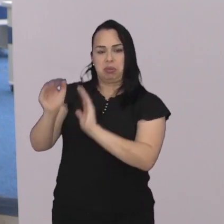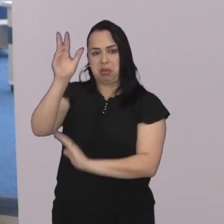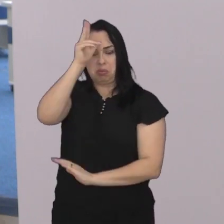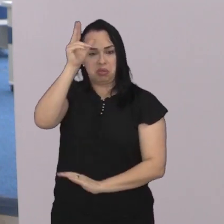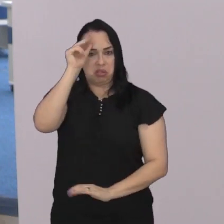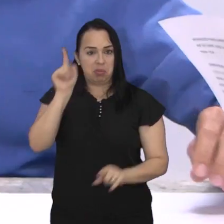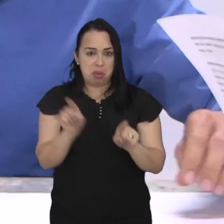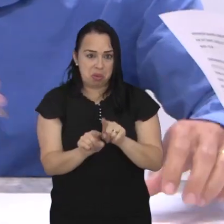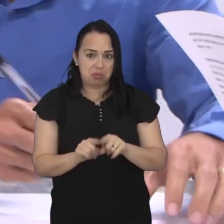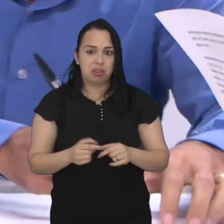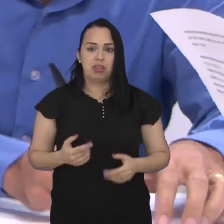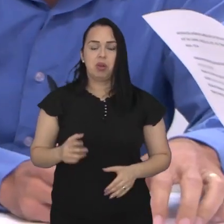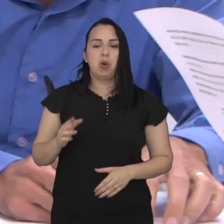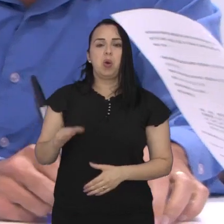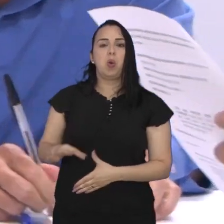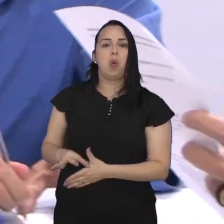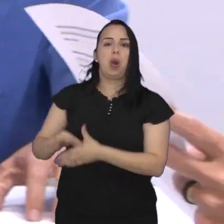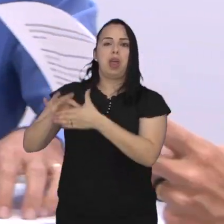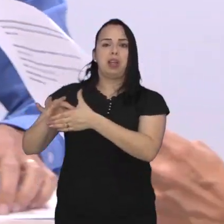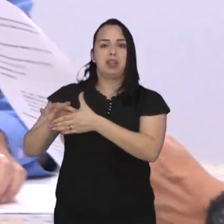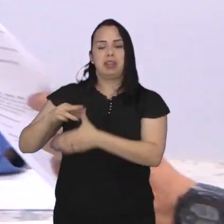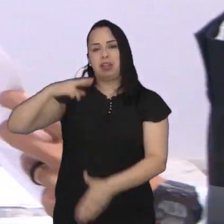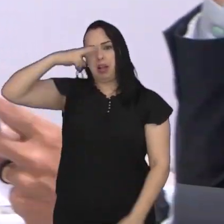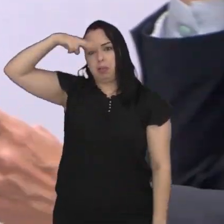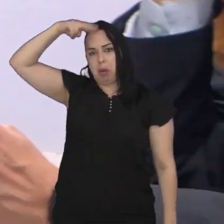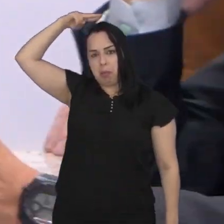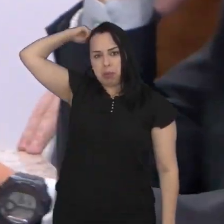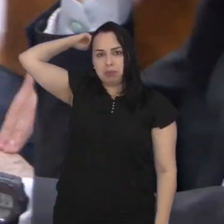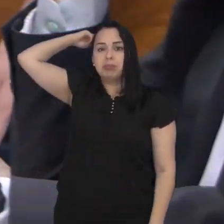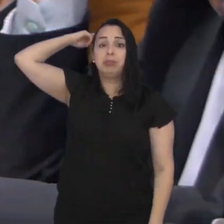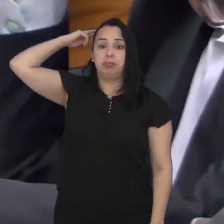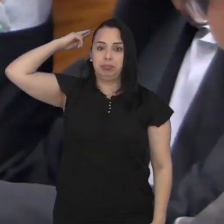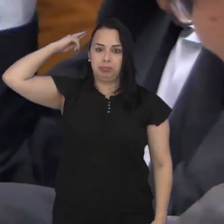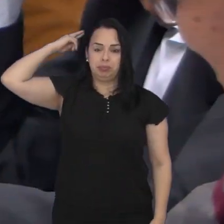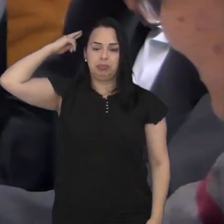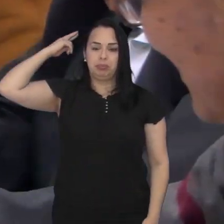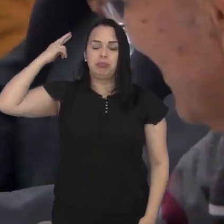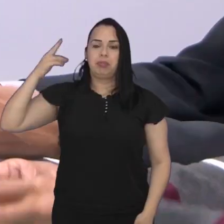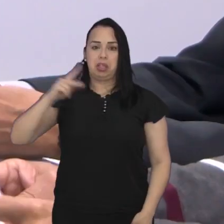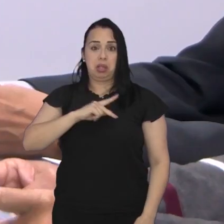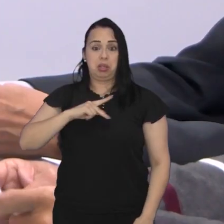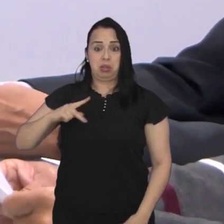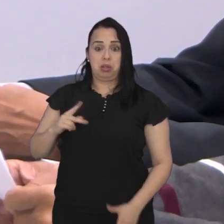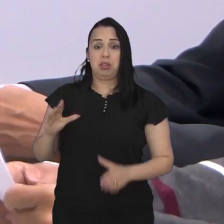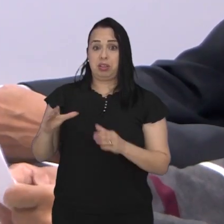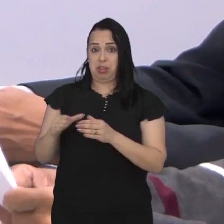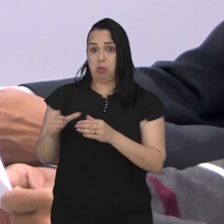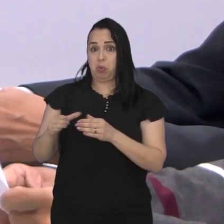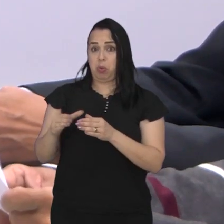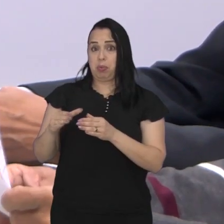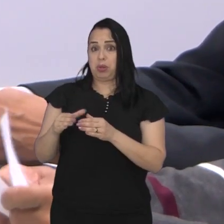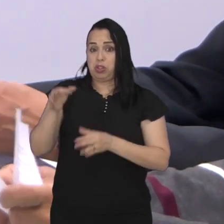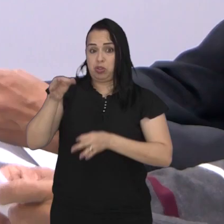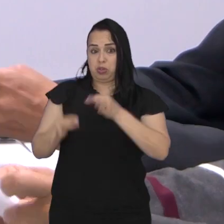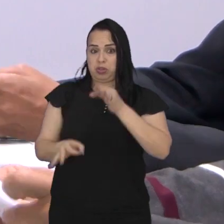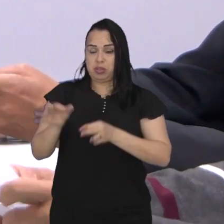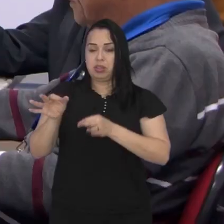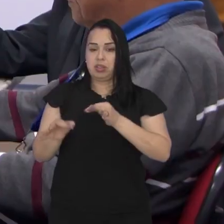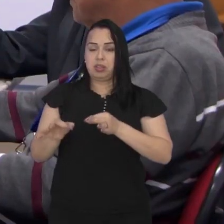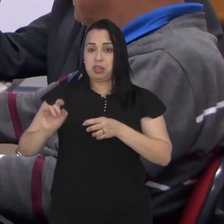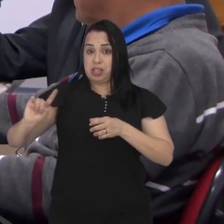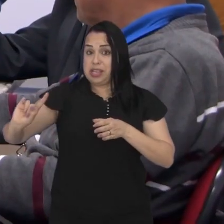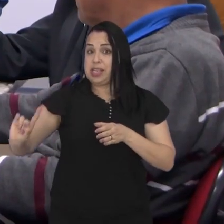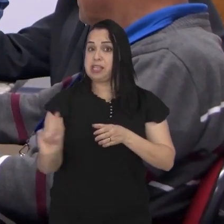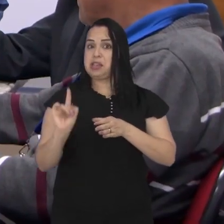nesse sentido também A reunião foi liderada pelo vereador Robertinho da Padaria que preside a Comissão de Justiça